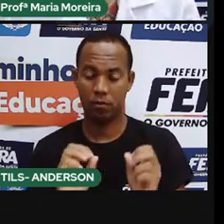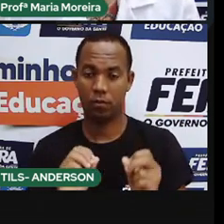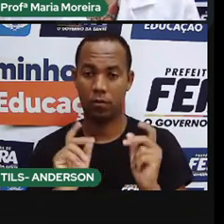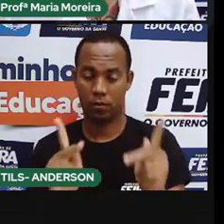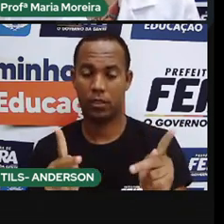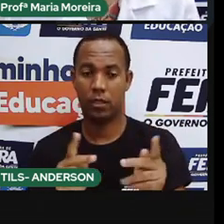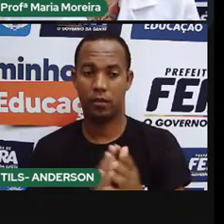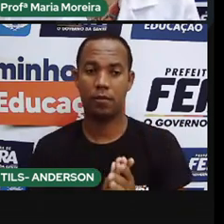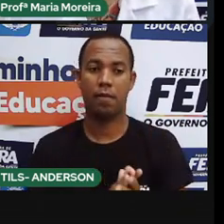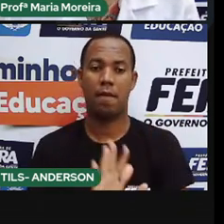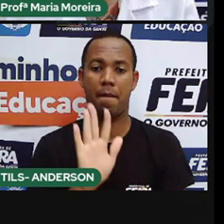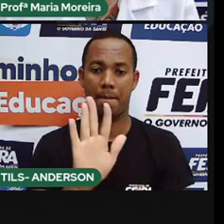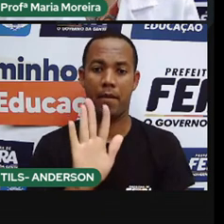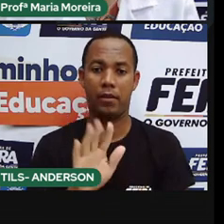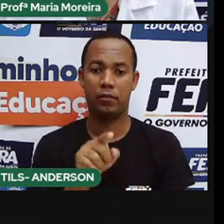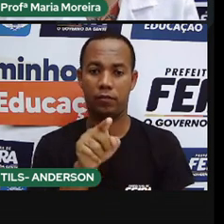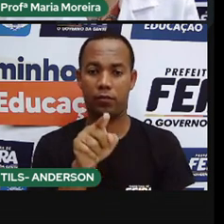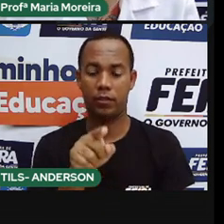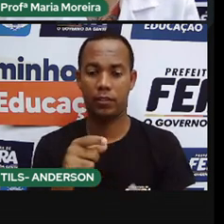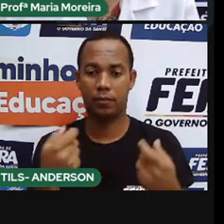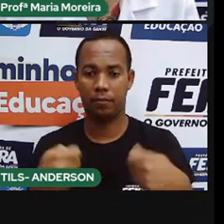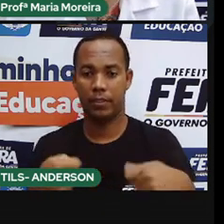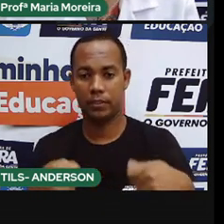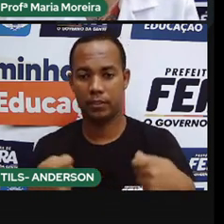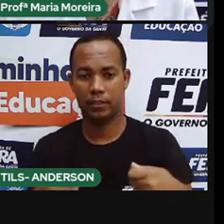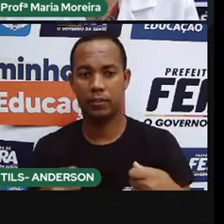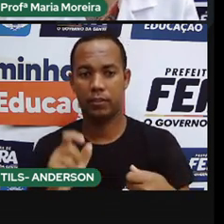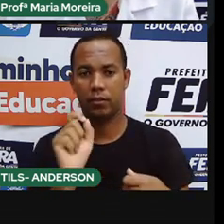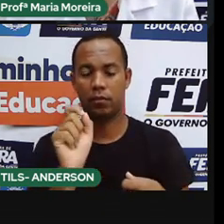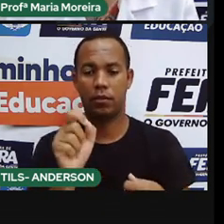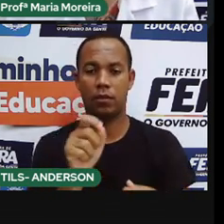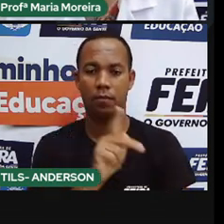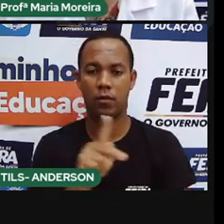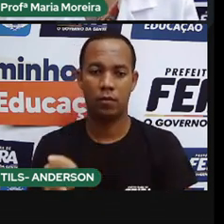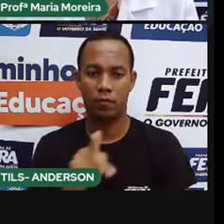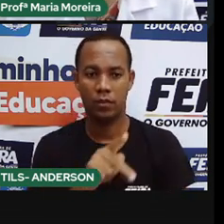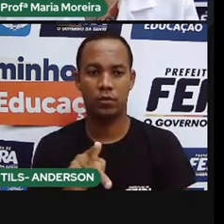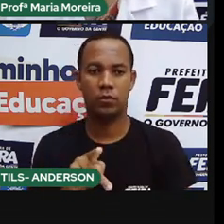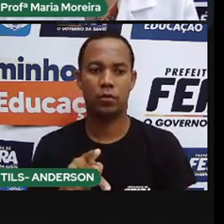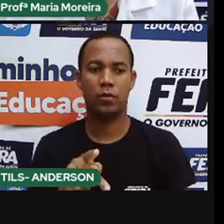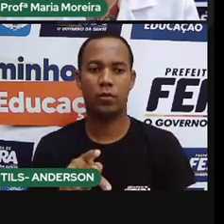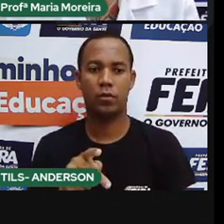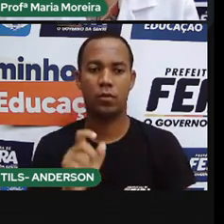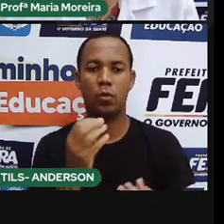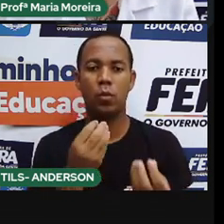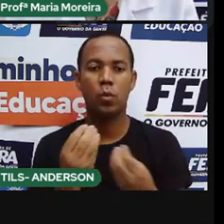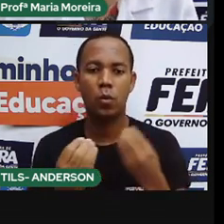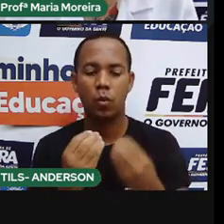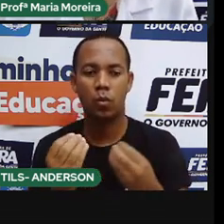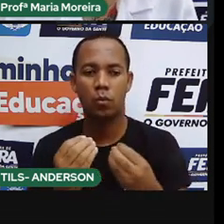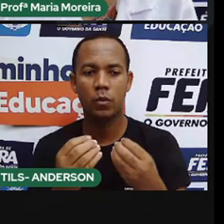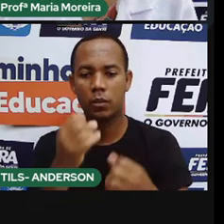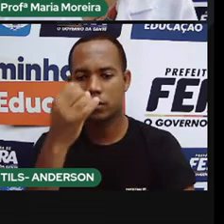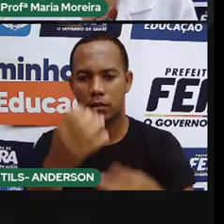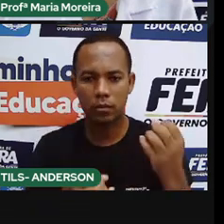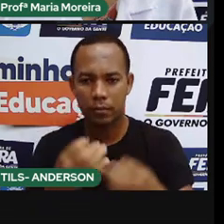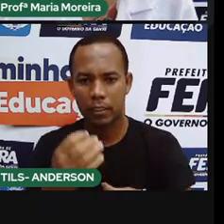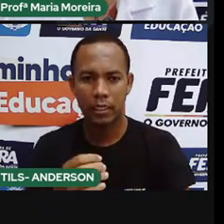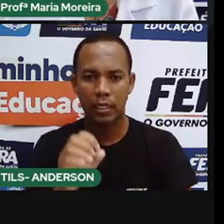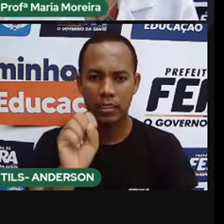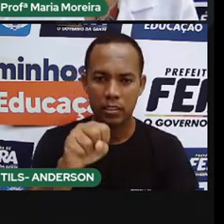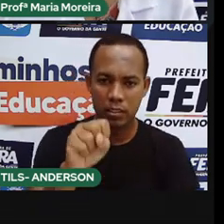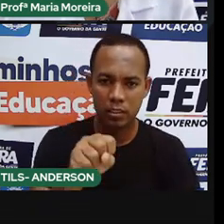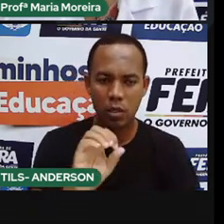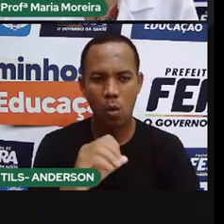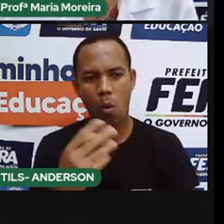O que vocês precisam, né? Da orientação do professor de vocês. E ele vai decidir se vocês devem fazer essa atividade ou